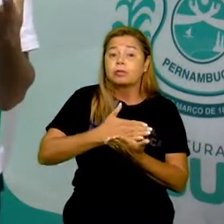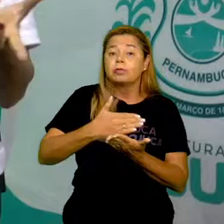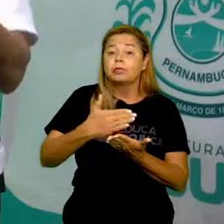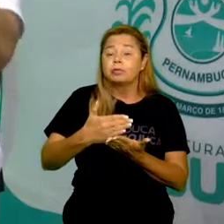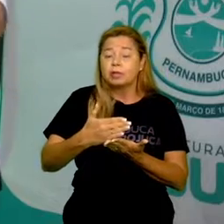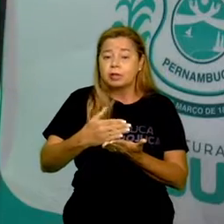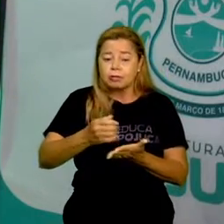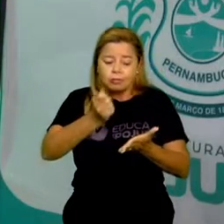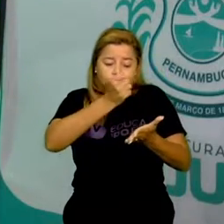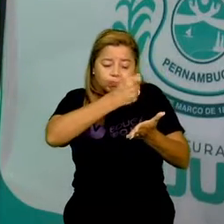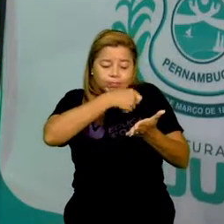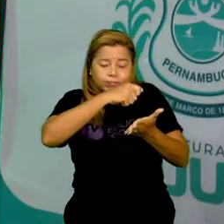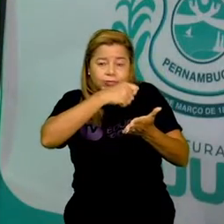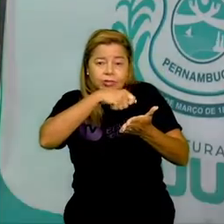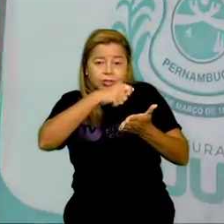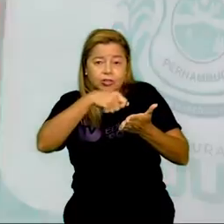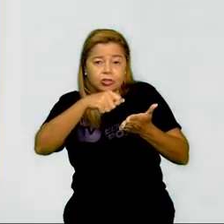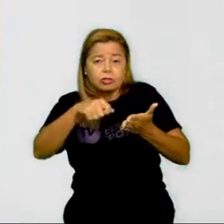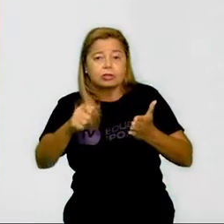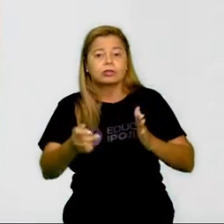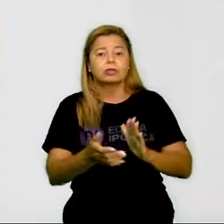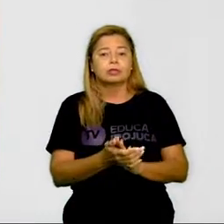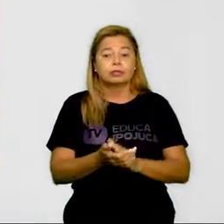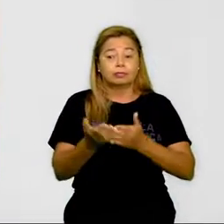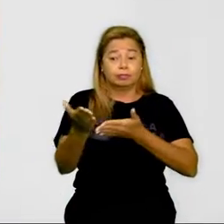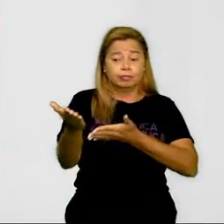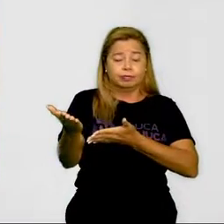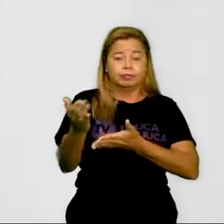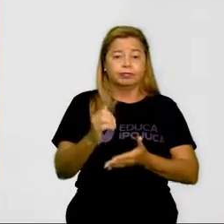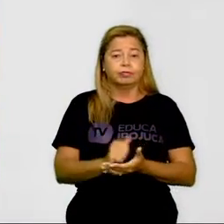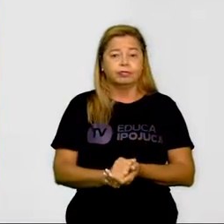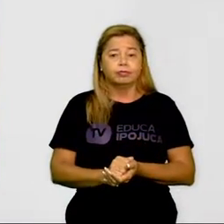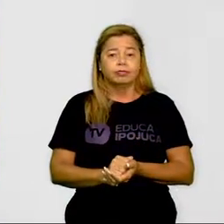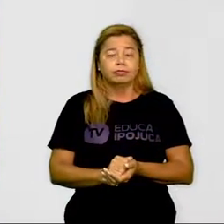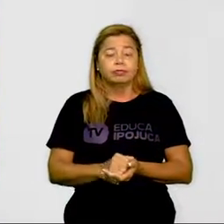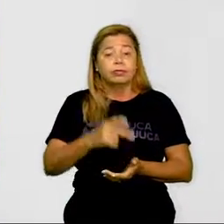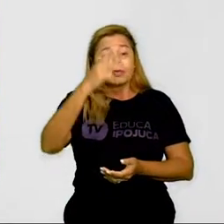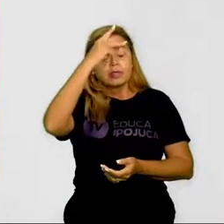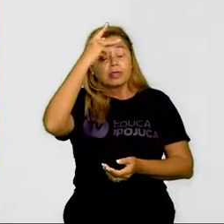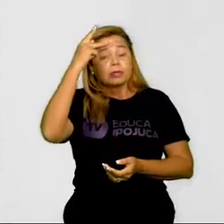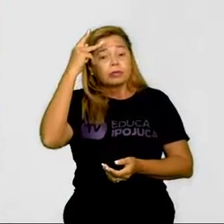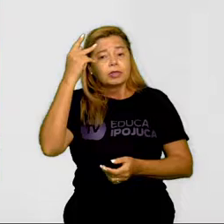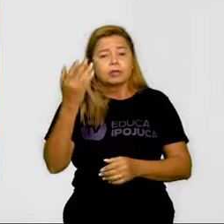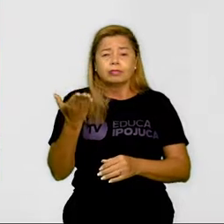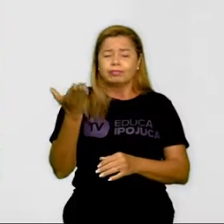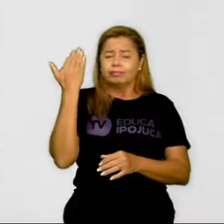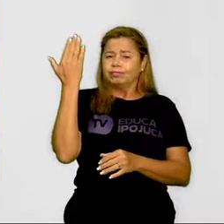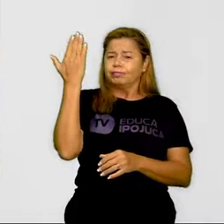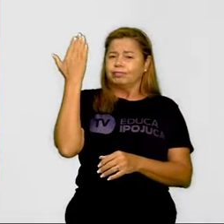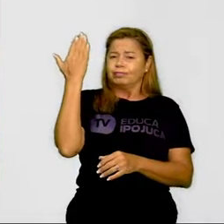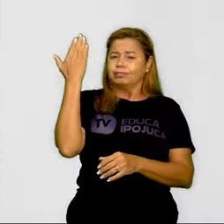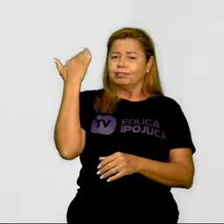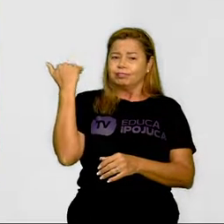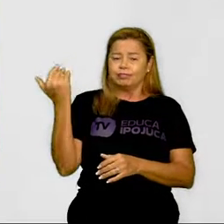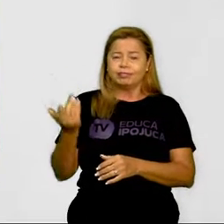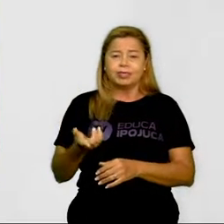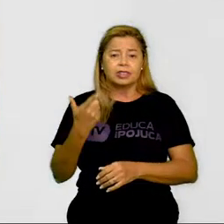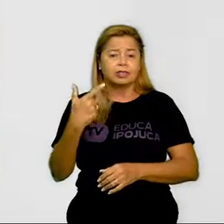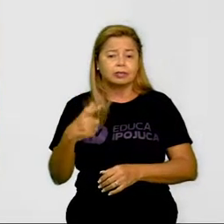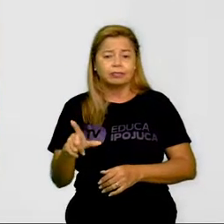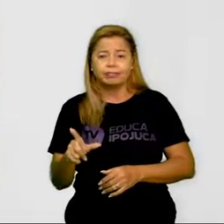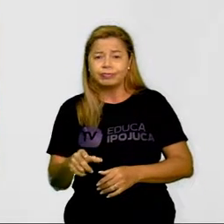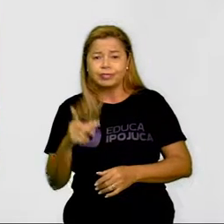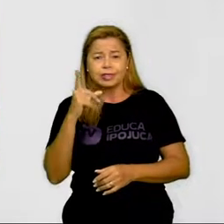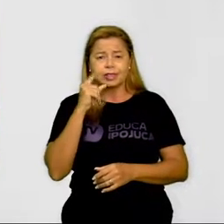interessante, vamos observar essa figura aqui. Veja que as pessoas, antigamente não existia lápis, caderno,